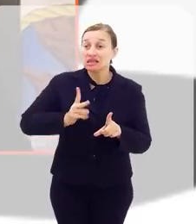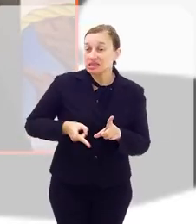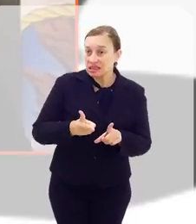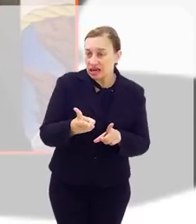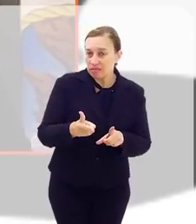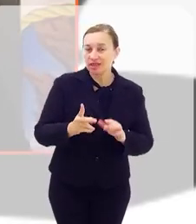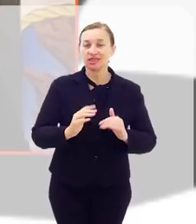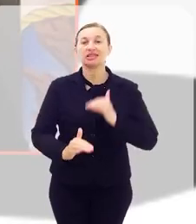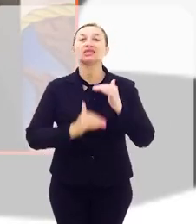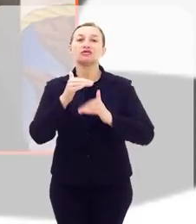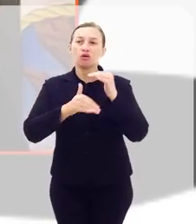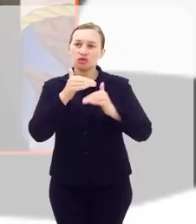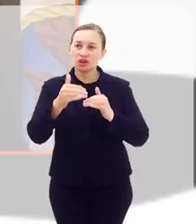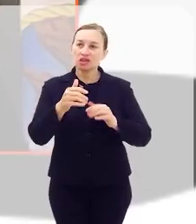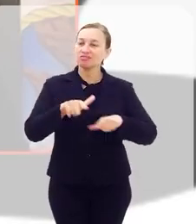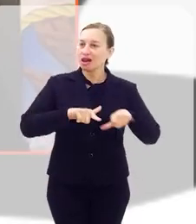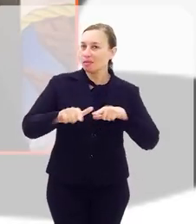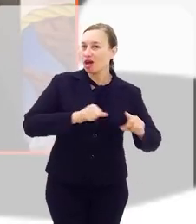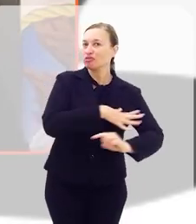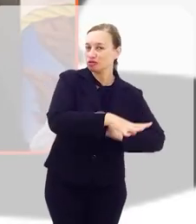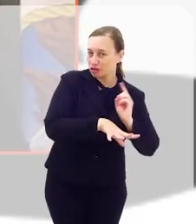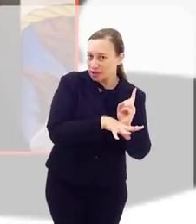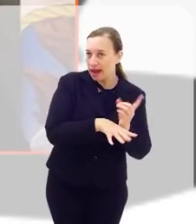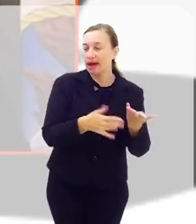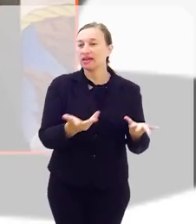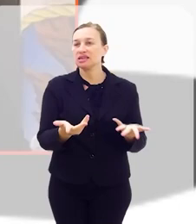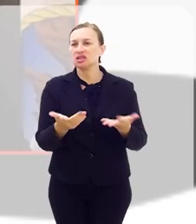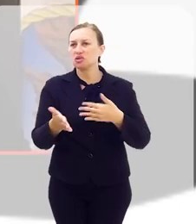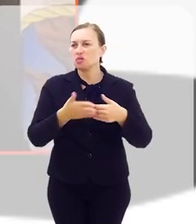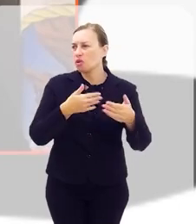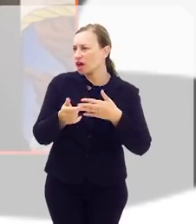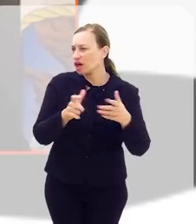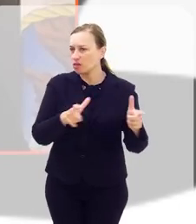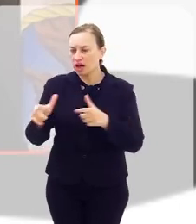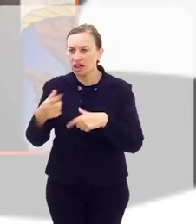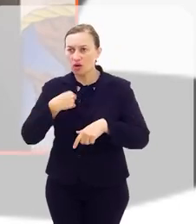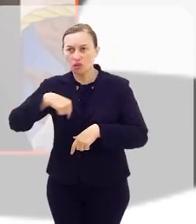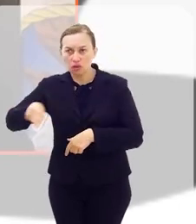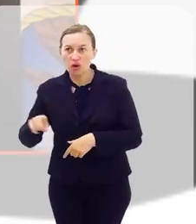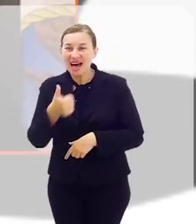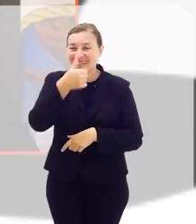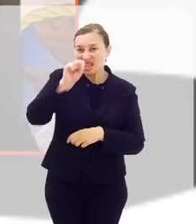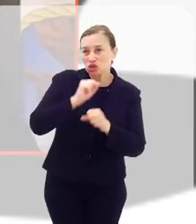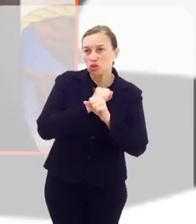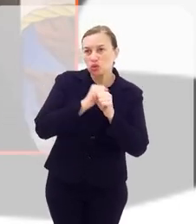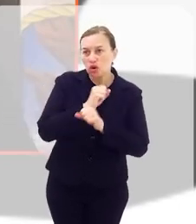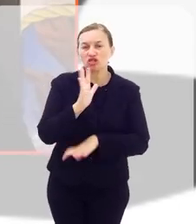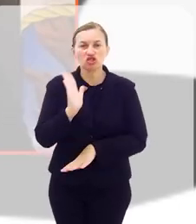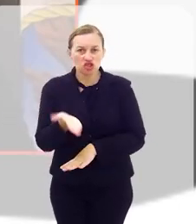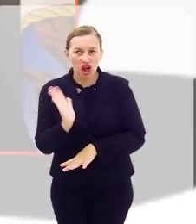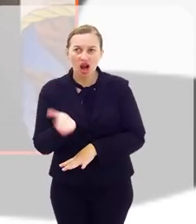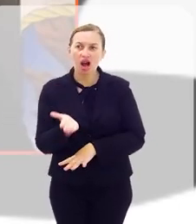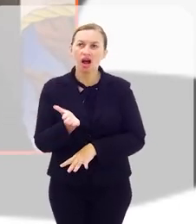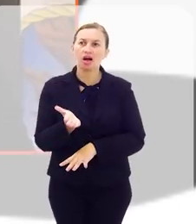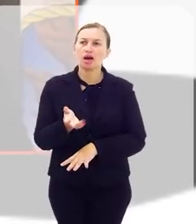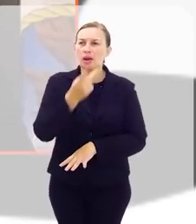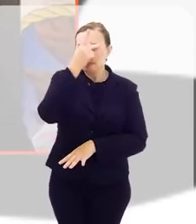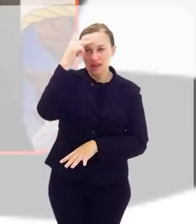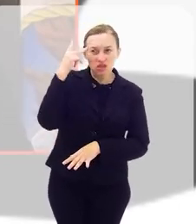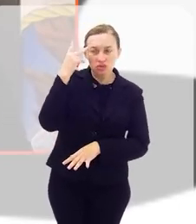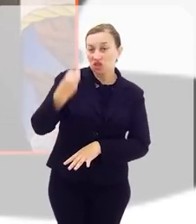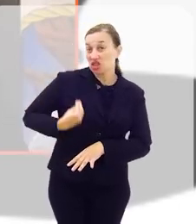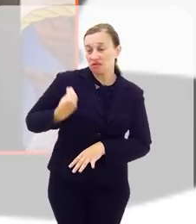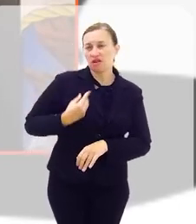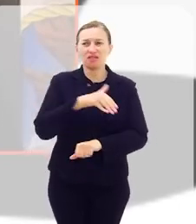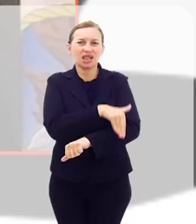eu sempre desenvolvi trabalhos sociais, onde que há 18 anos eu já desenvolvo esse trabalho com